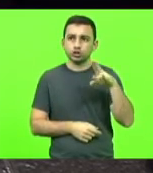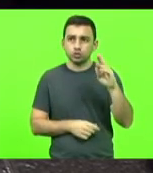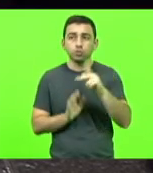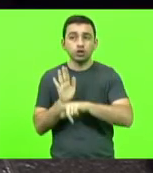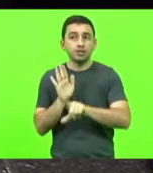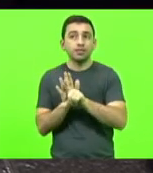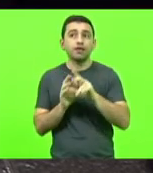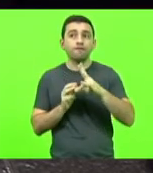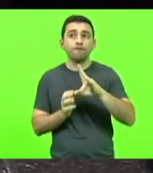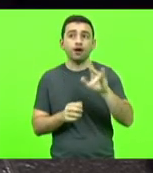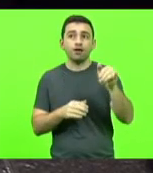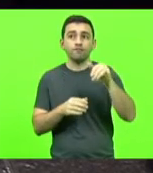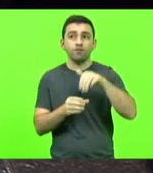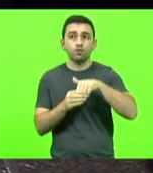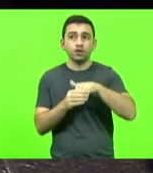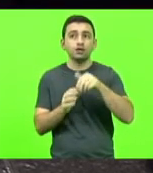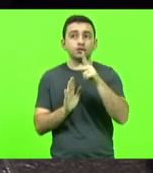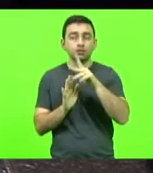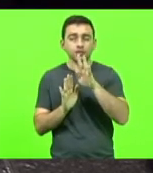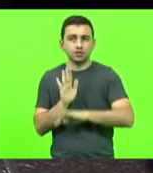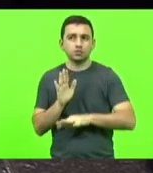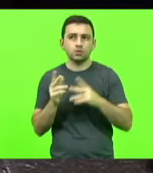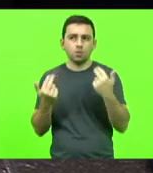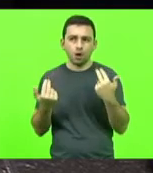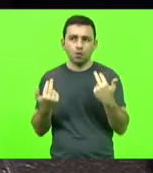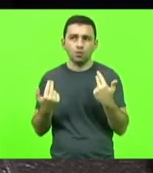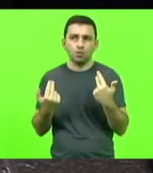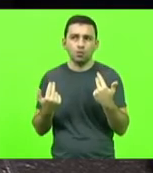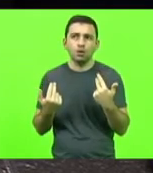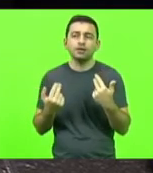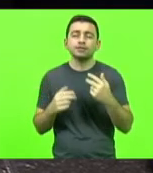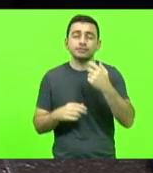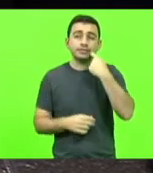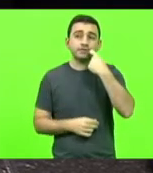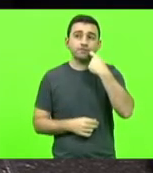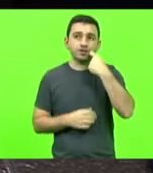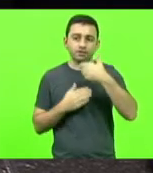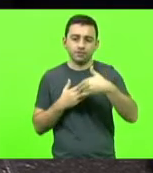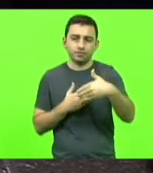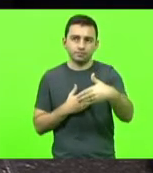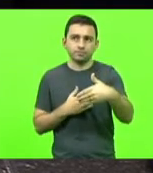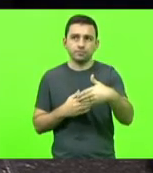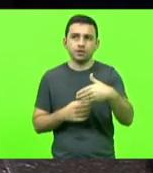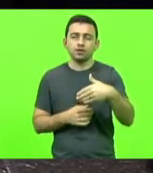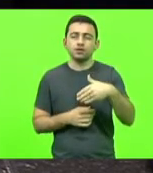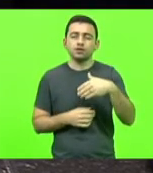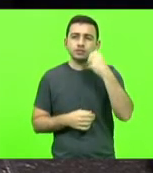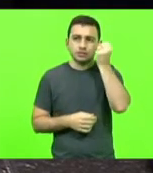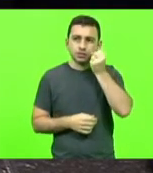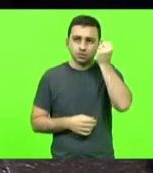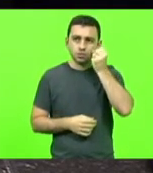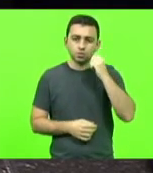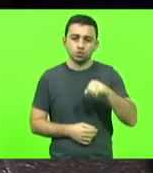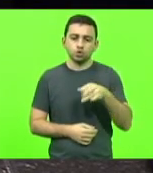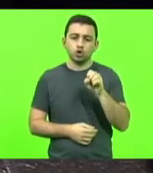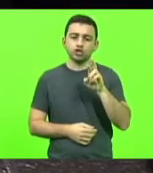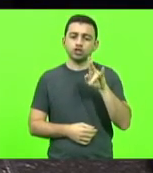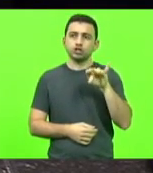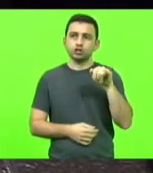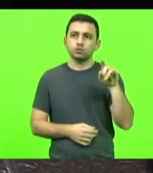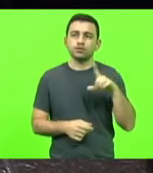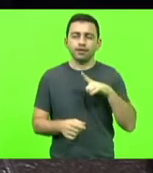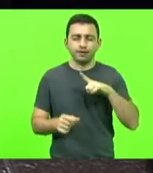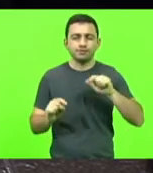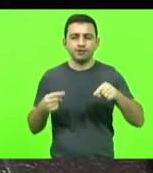votado com o mesmo texto na sexta-feira no Senado então o senador Jorginho Mello também enfrenta esse desafio